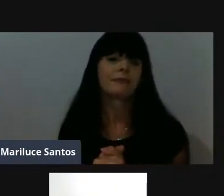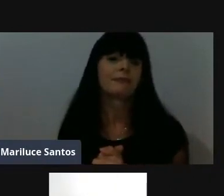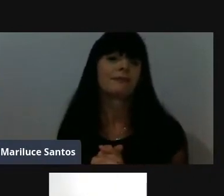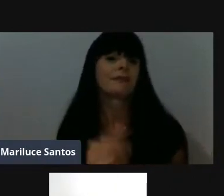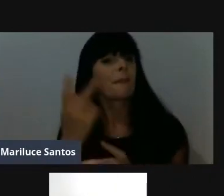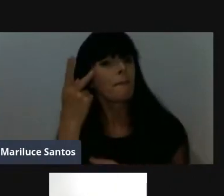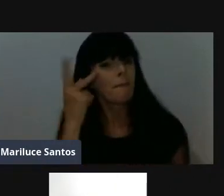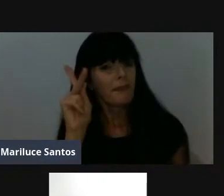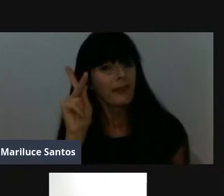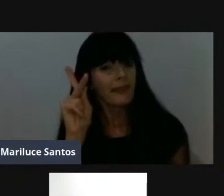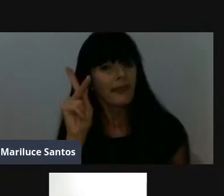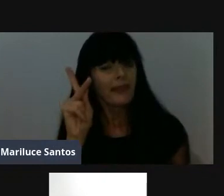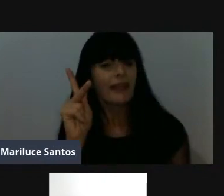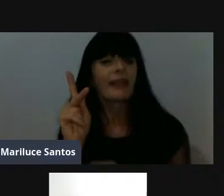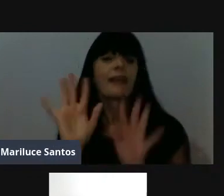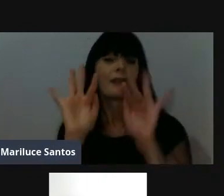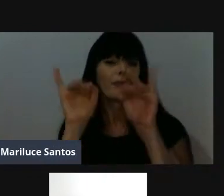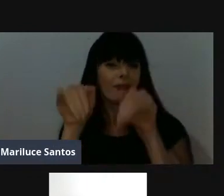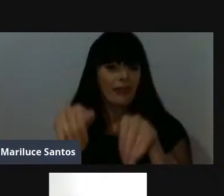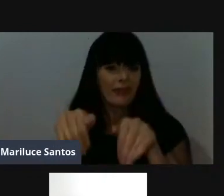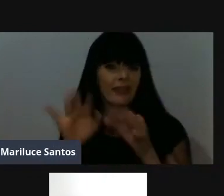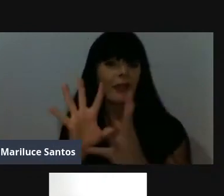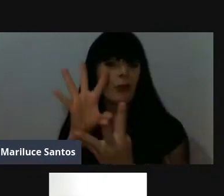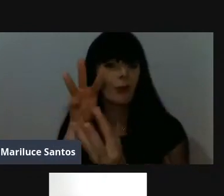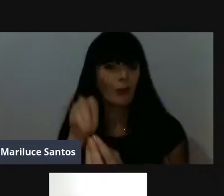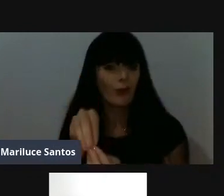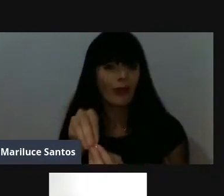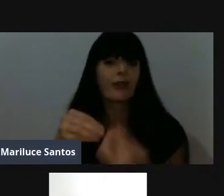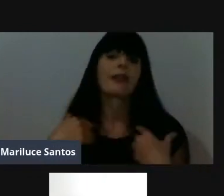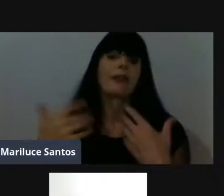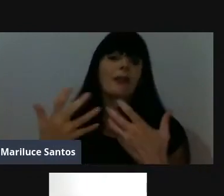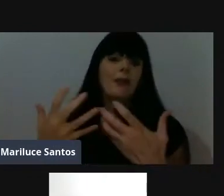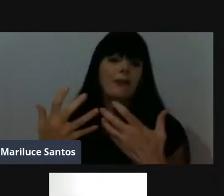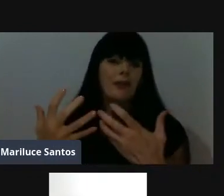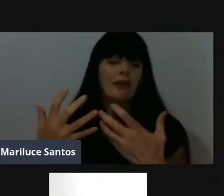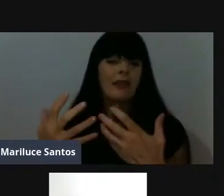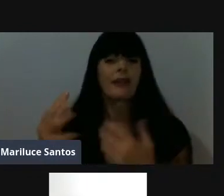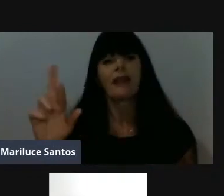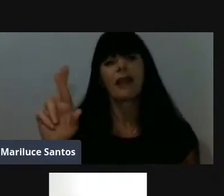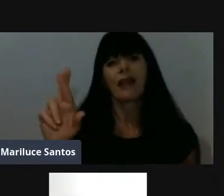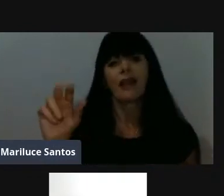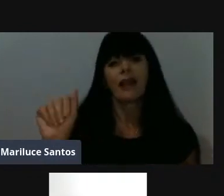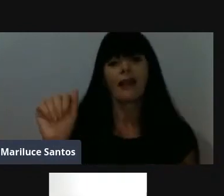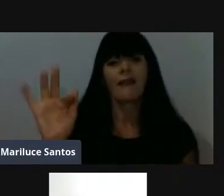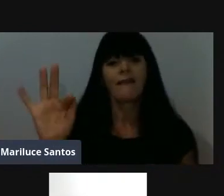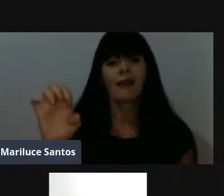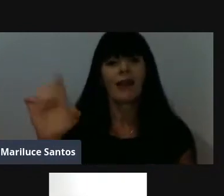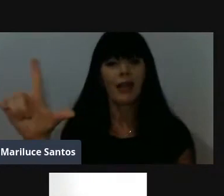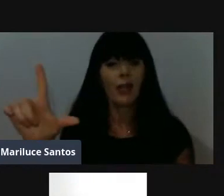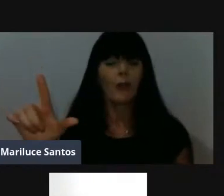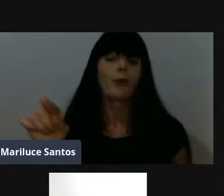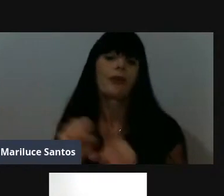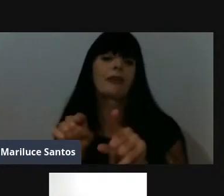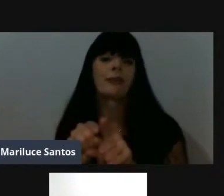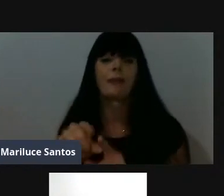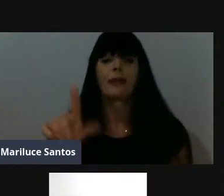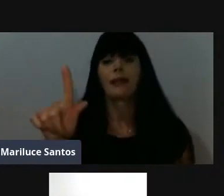fazer essa finalização, eu gostaria que Rafael Júnior e Gleiton